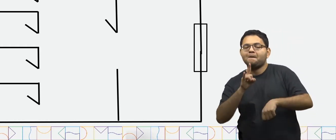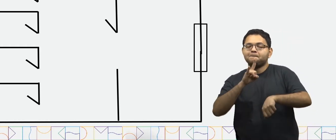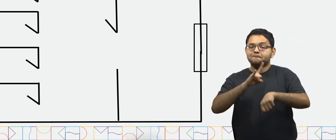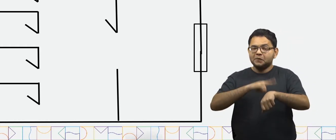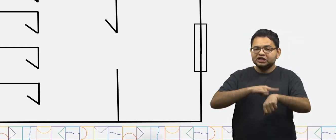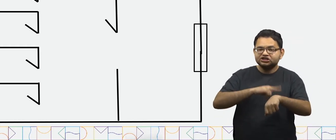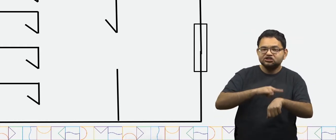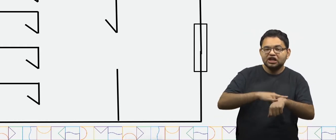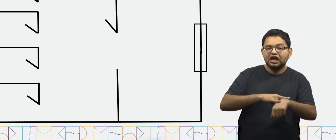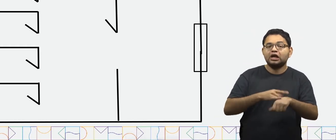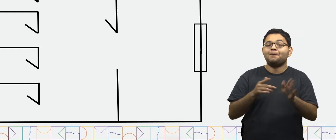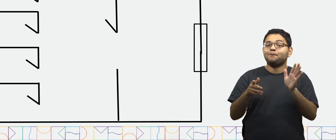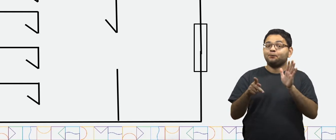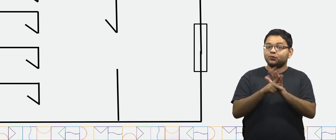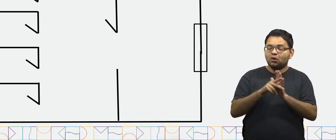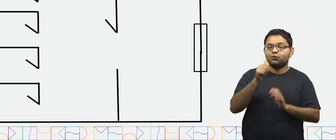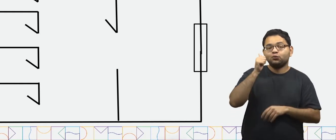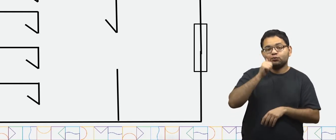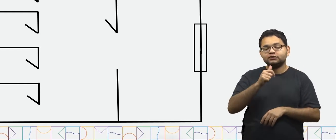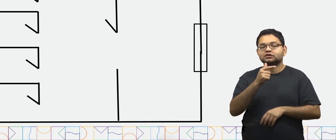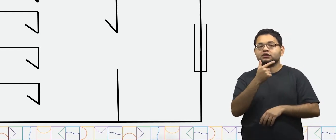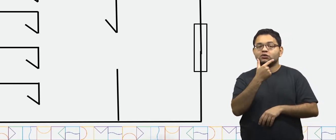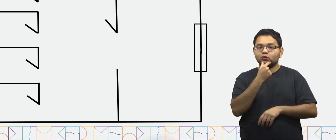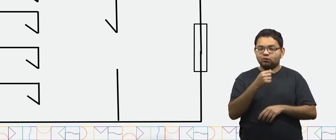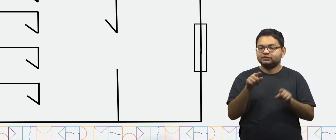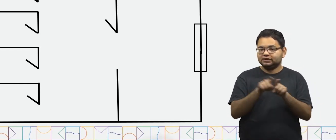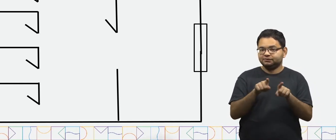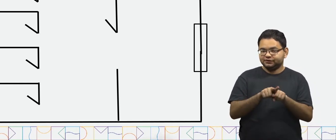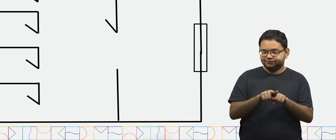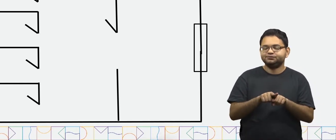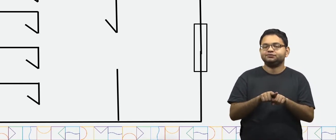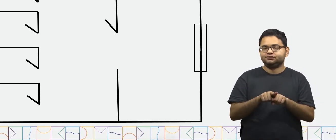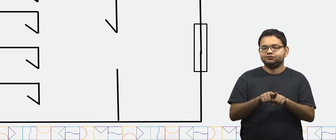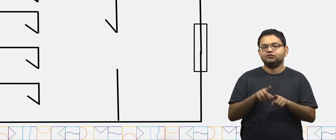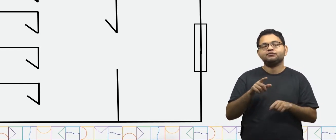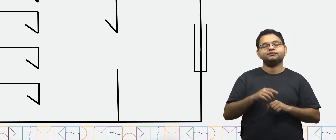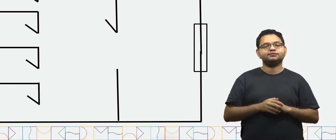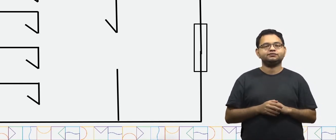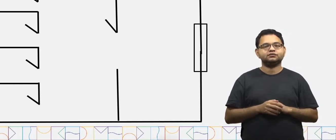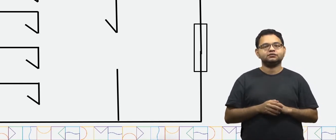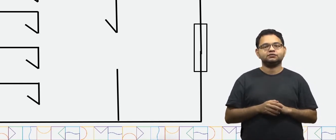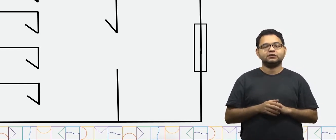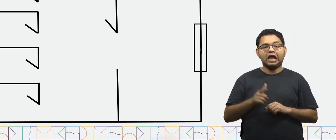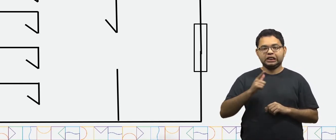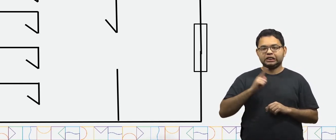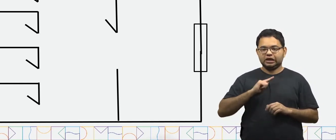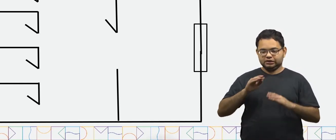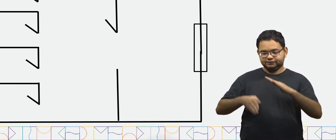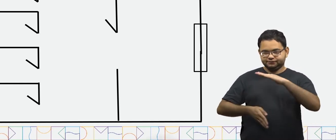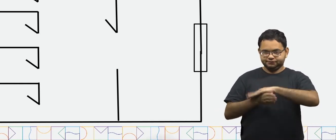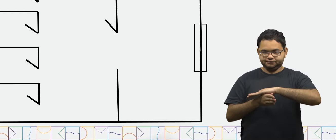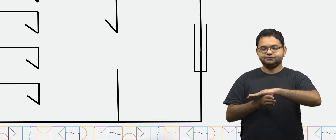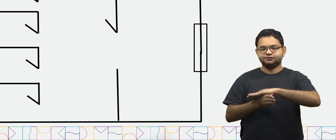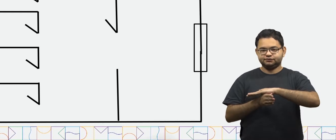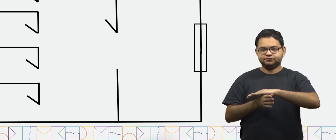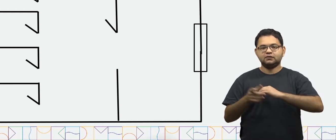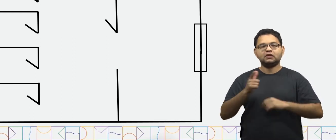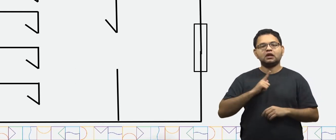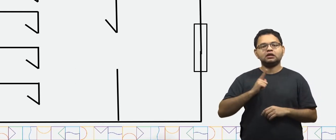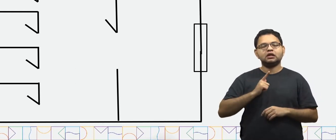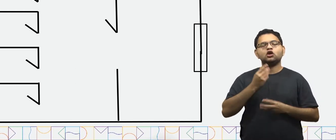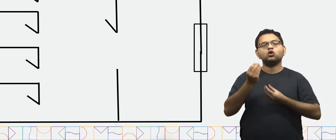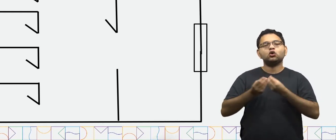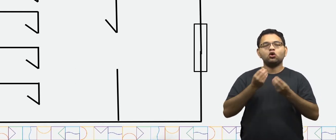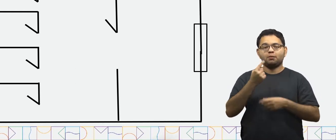dois banheiros, sendo um masculino e um feminino. Ao adentrar a escola, passamos pela